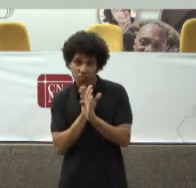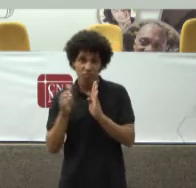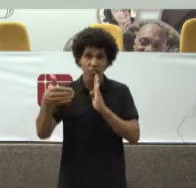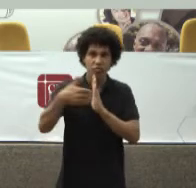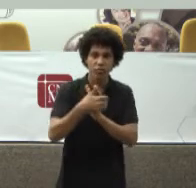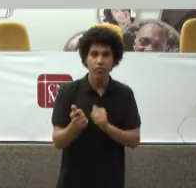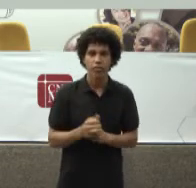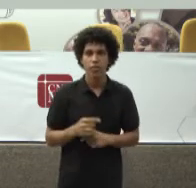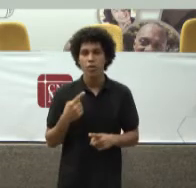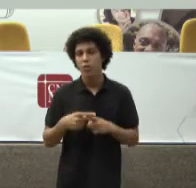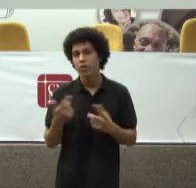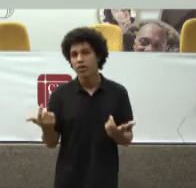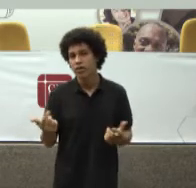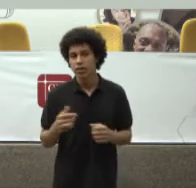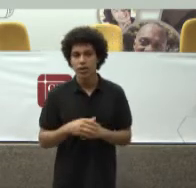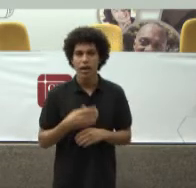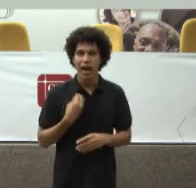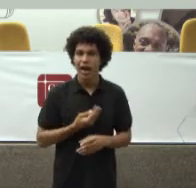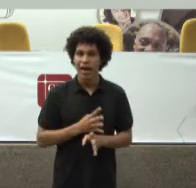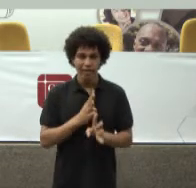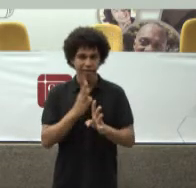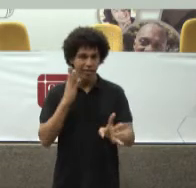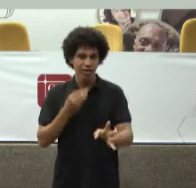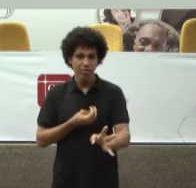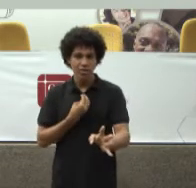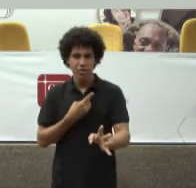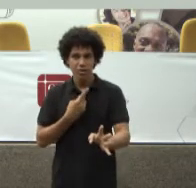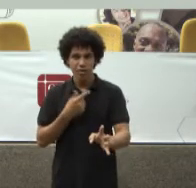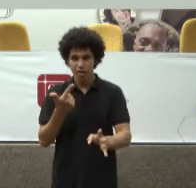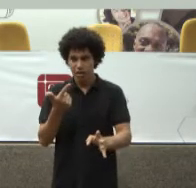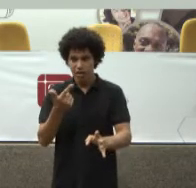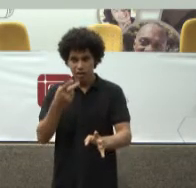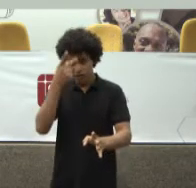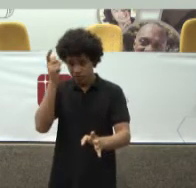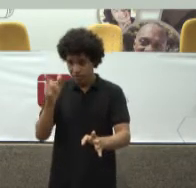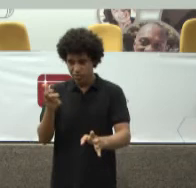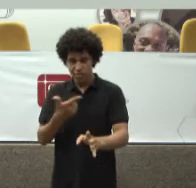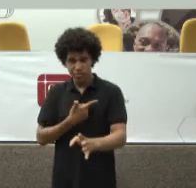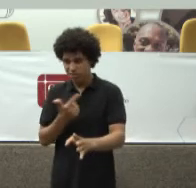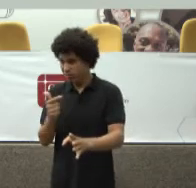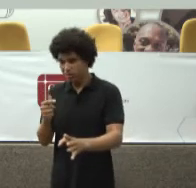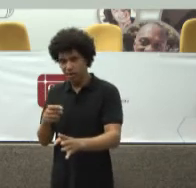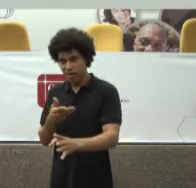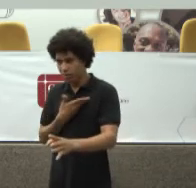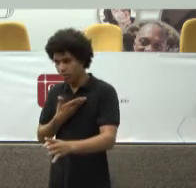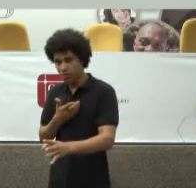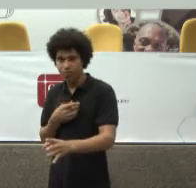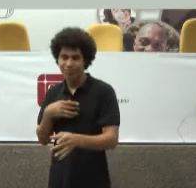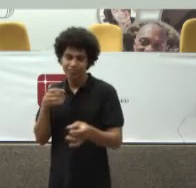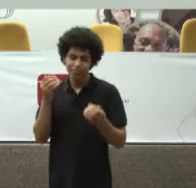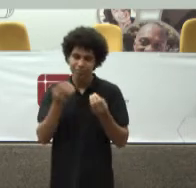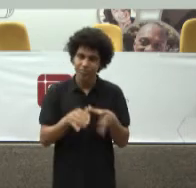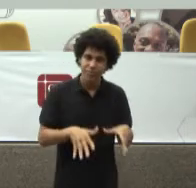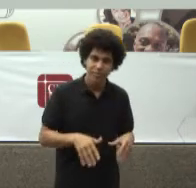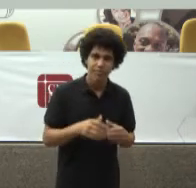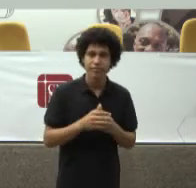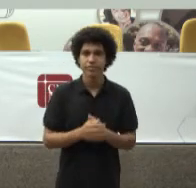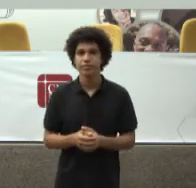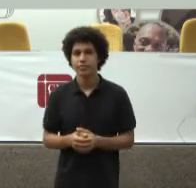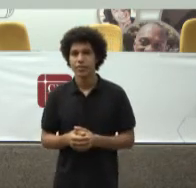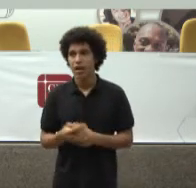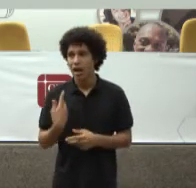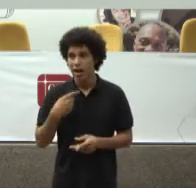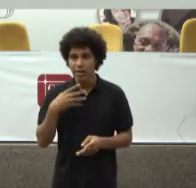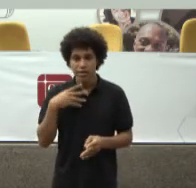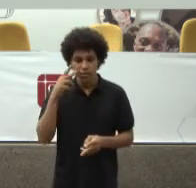tempos Então o que nós estamos fazendo? Descobrimos quais são as filas Quais são os hospitais Que fazem as operações Qual é a capacidade De cada